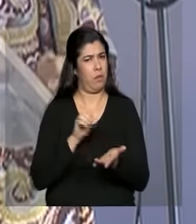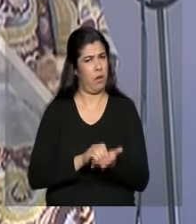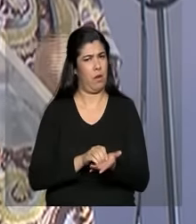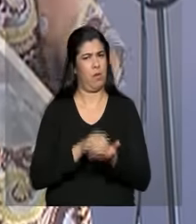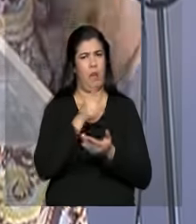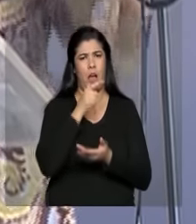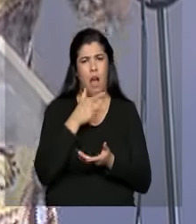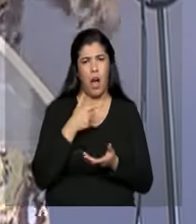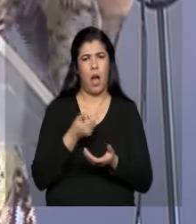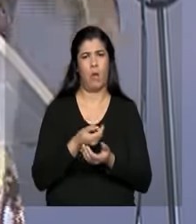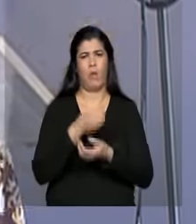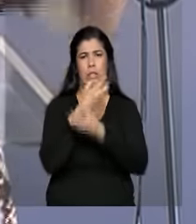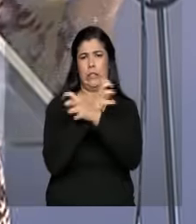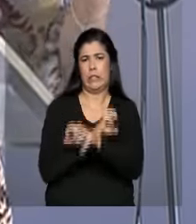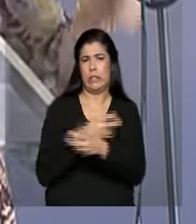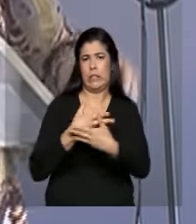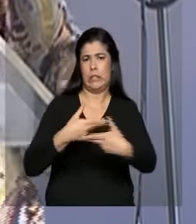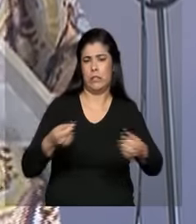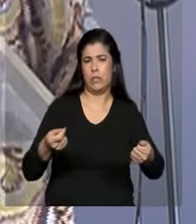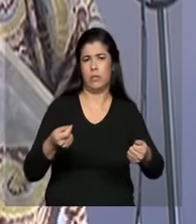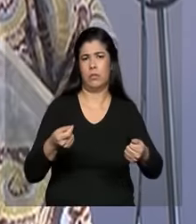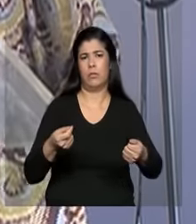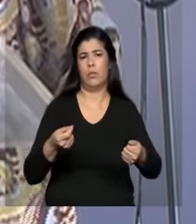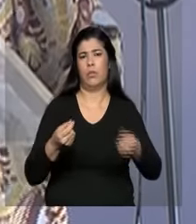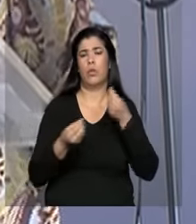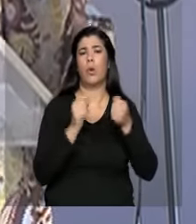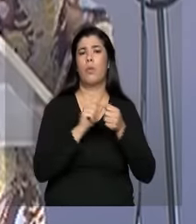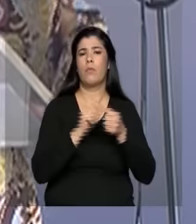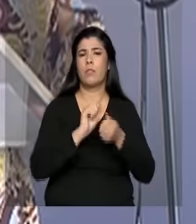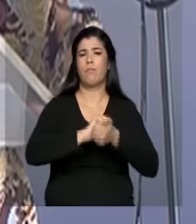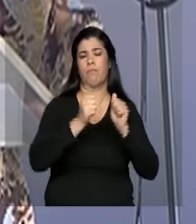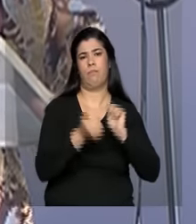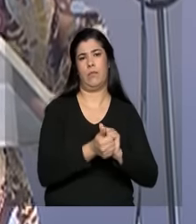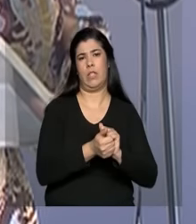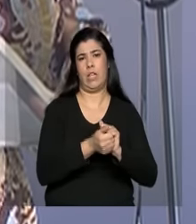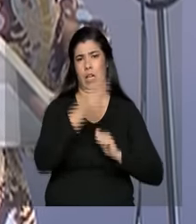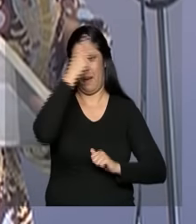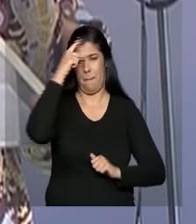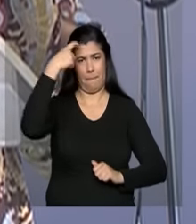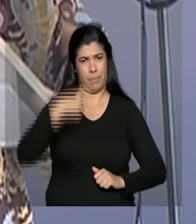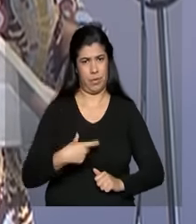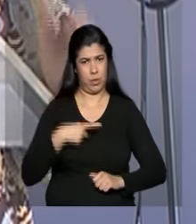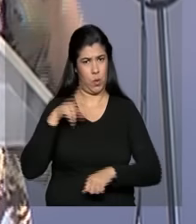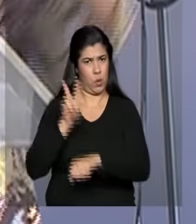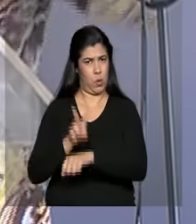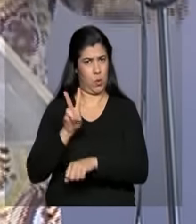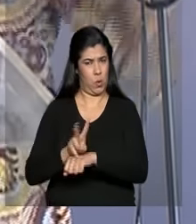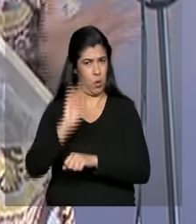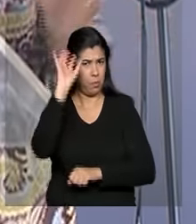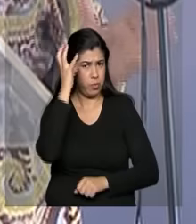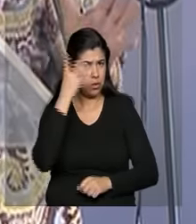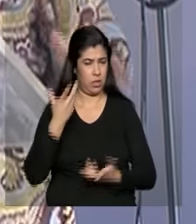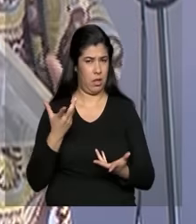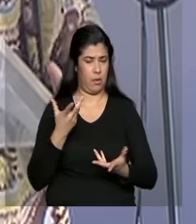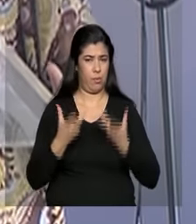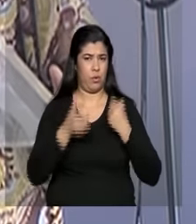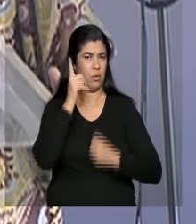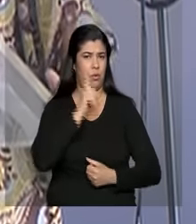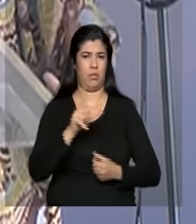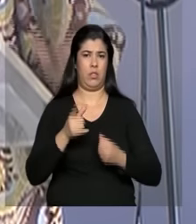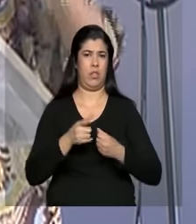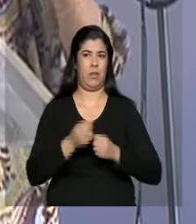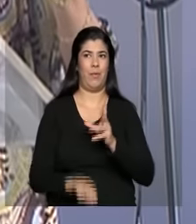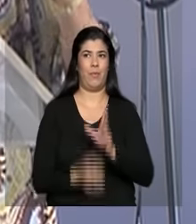não sofram. Porque nós não controlamos a seca. O homem não controla a seca. Nós não conseguimos fazer